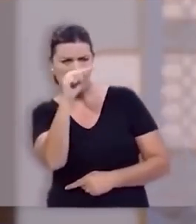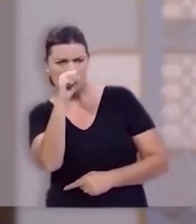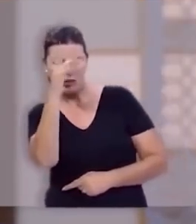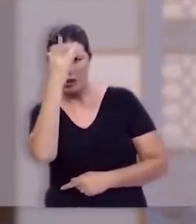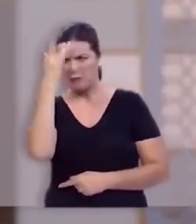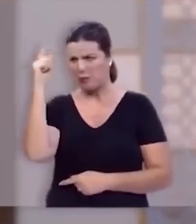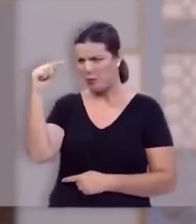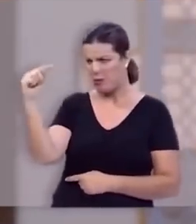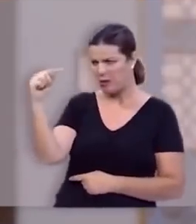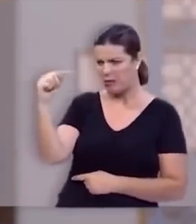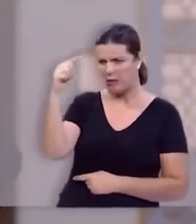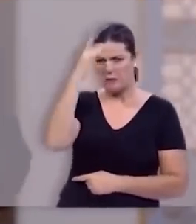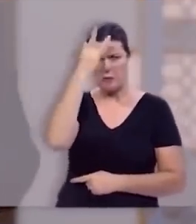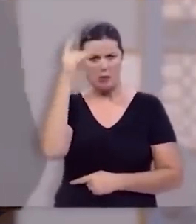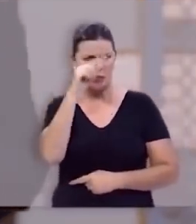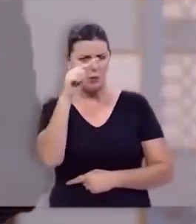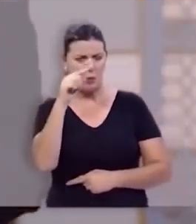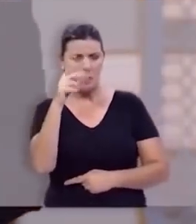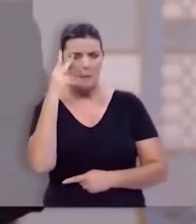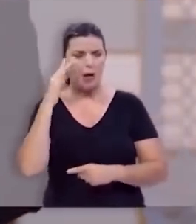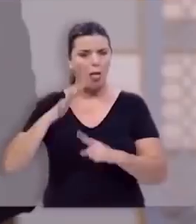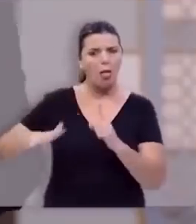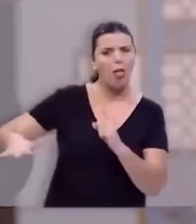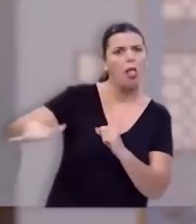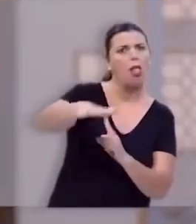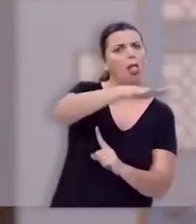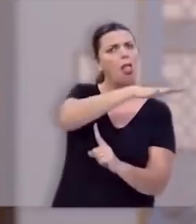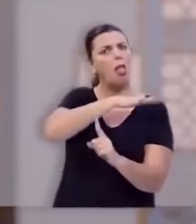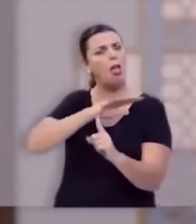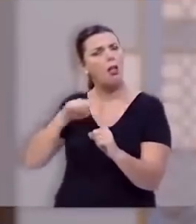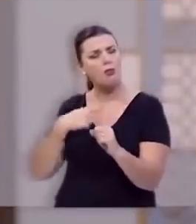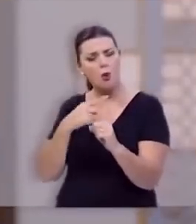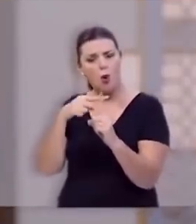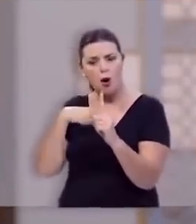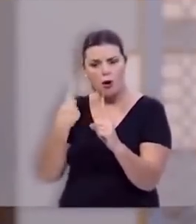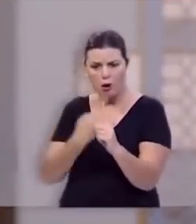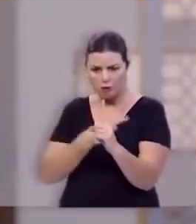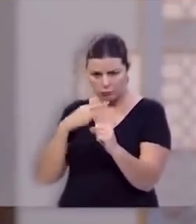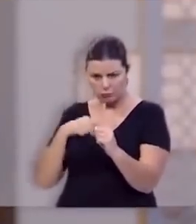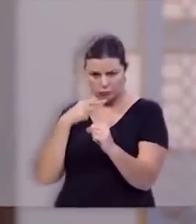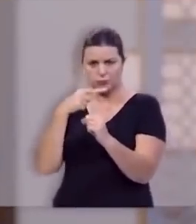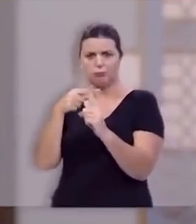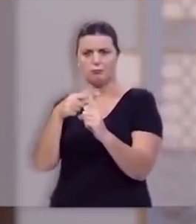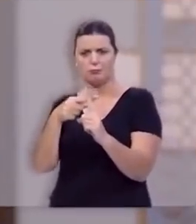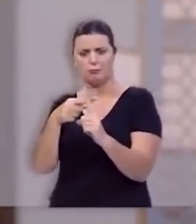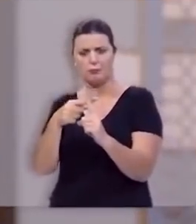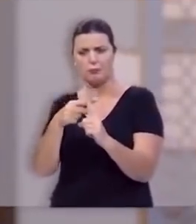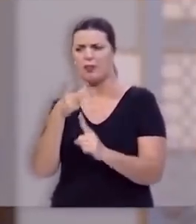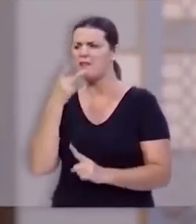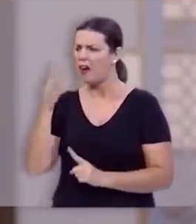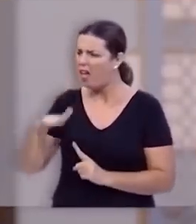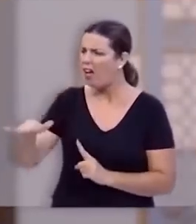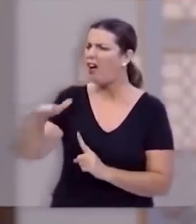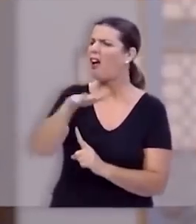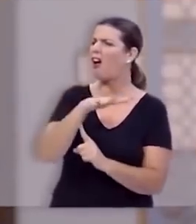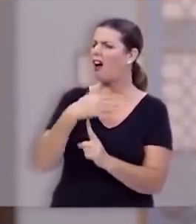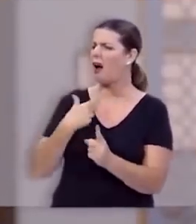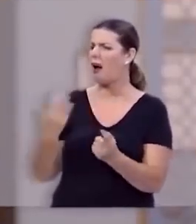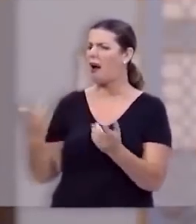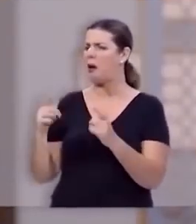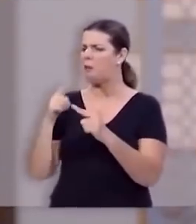nos cercam por todos os lados. Só dizendo, não, a crise é grande, o país está